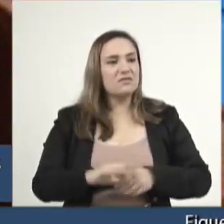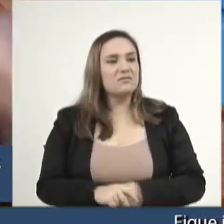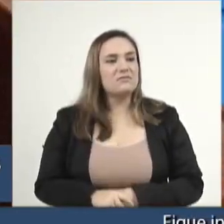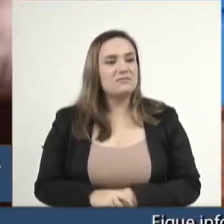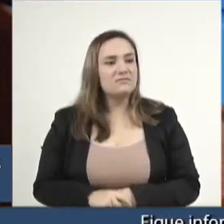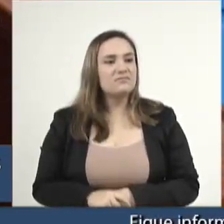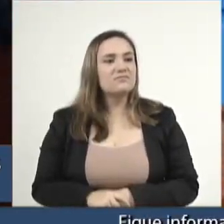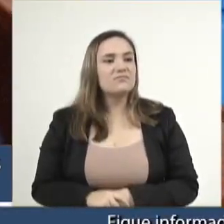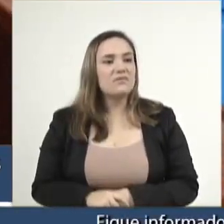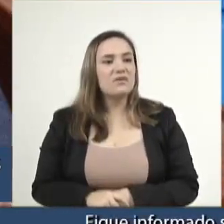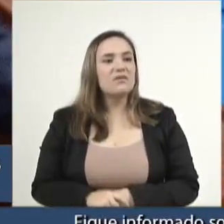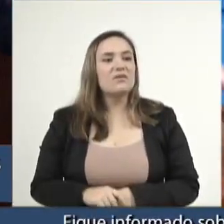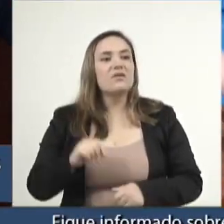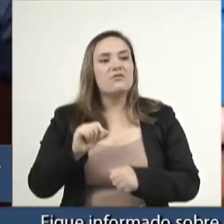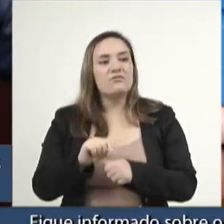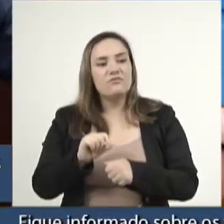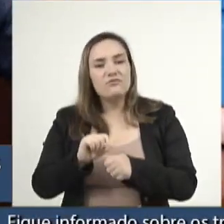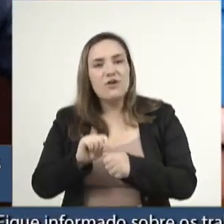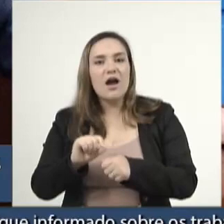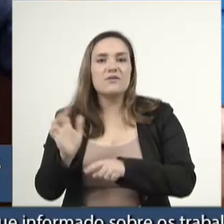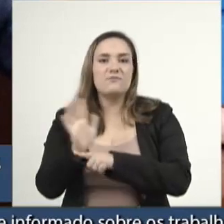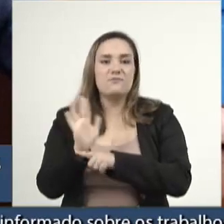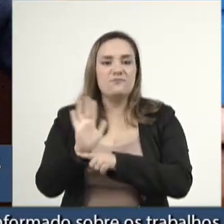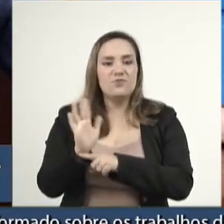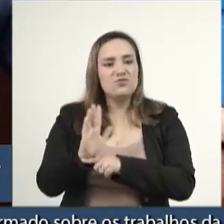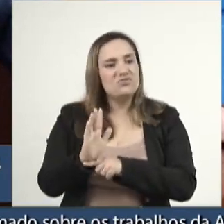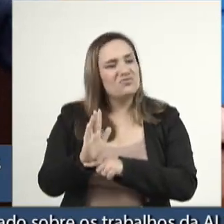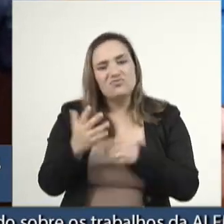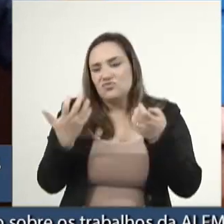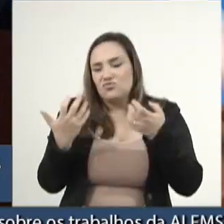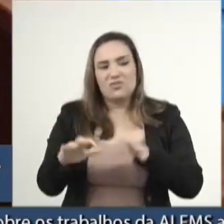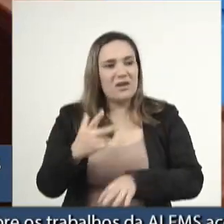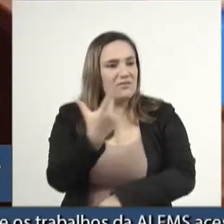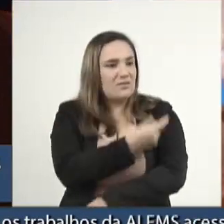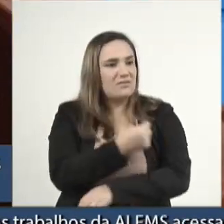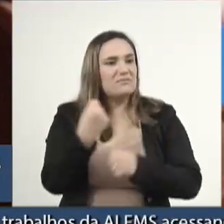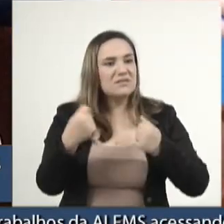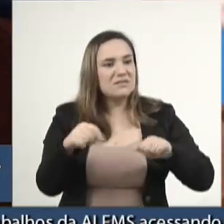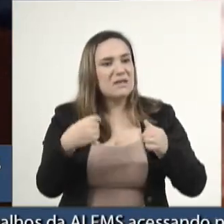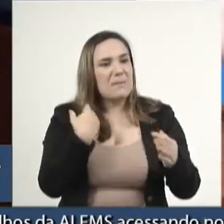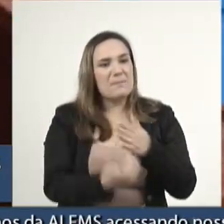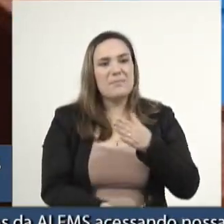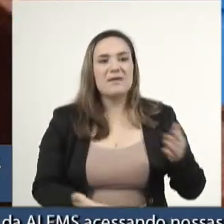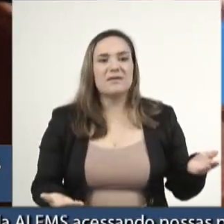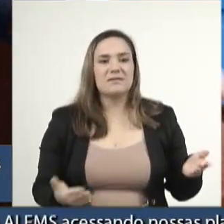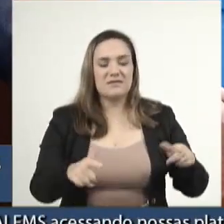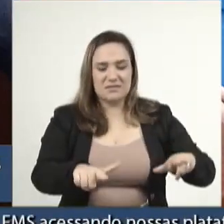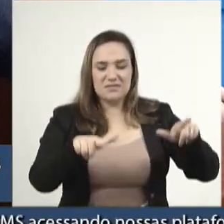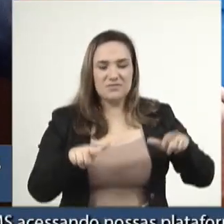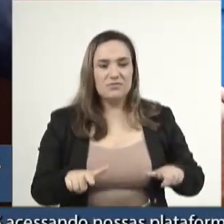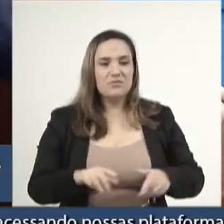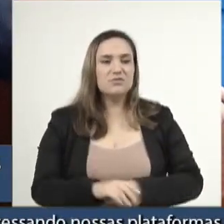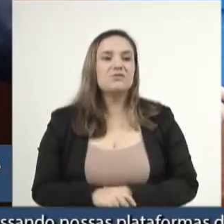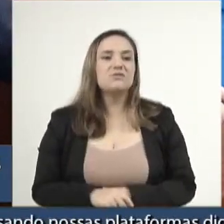vídeo contra a vacina. Tinha que caçar o diploma desse médico.